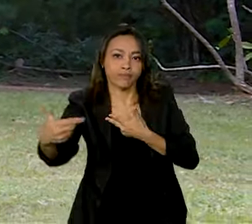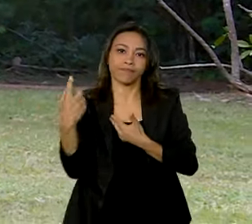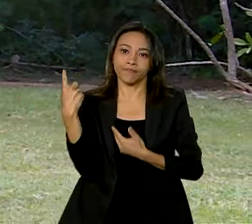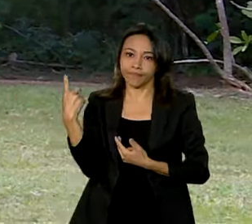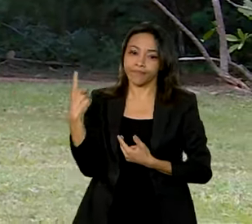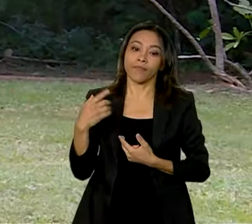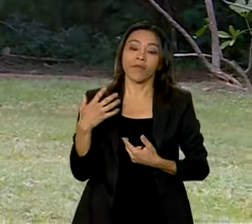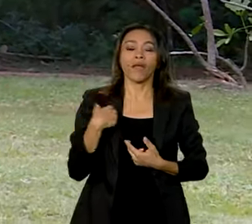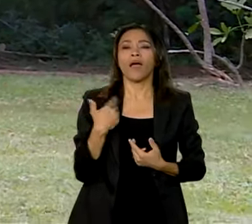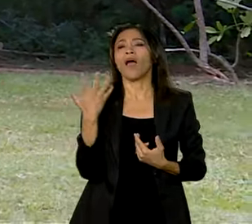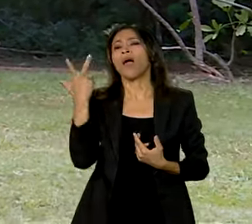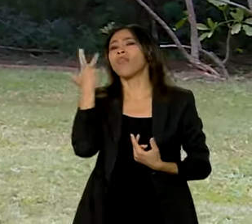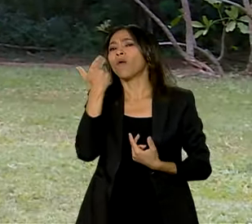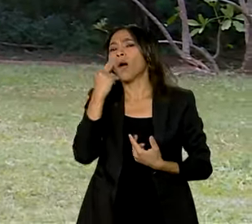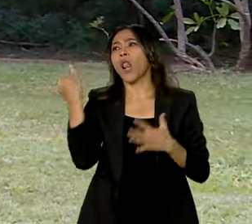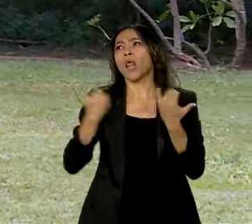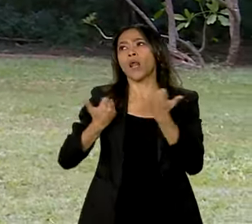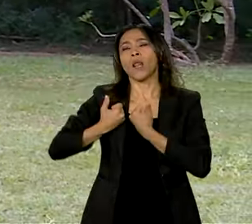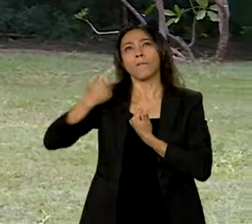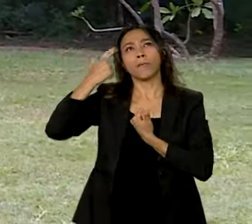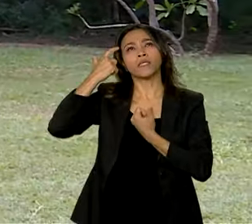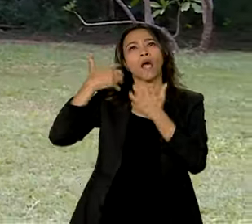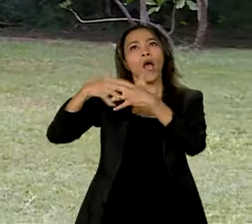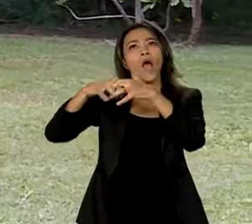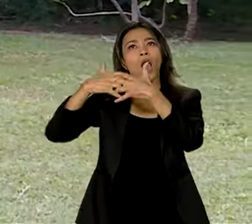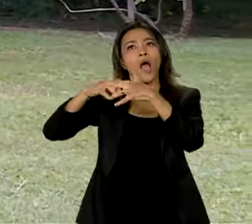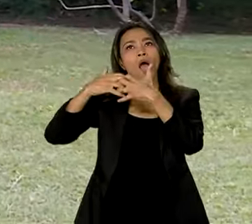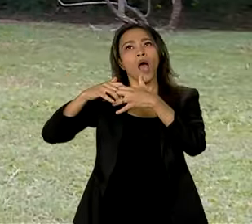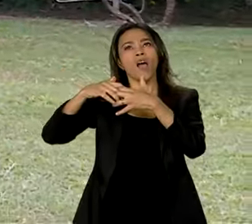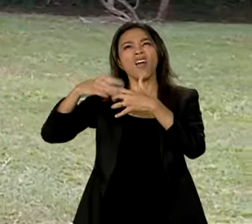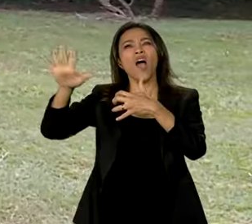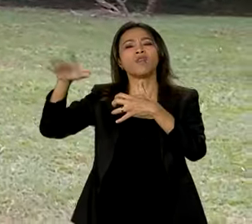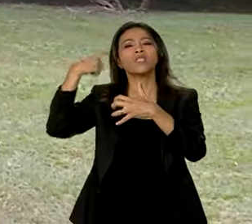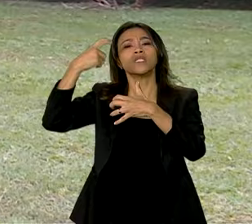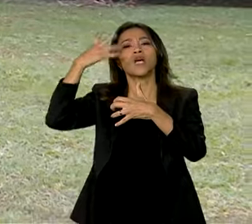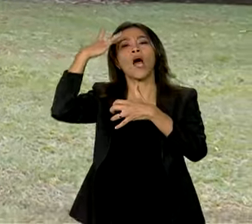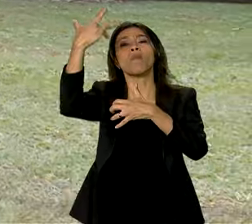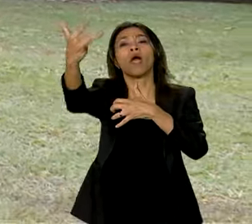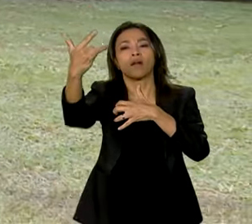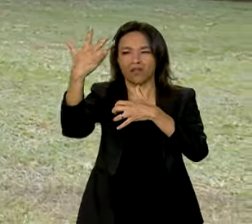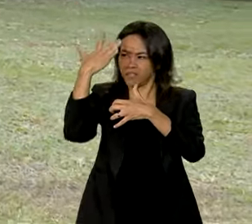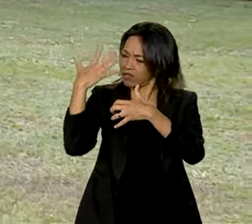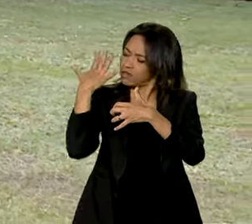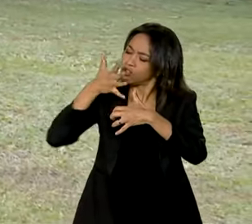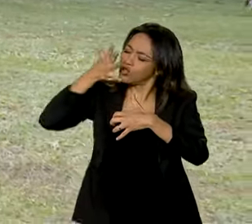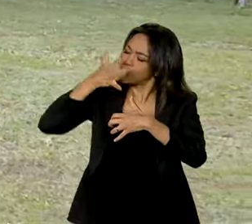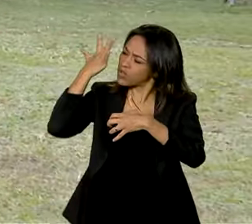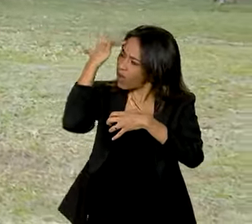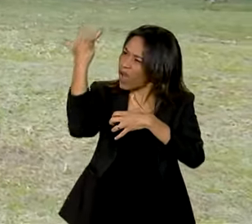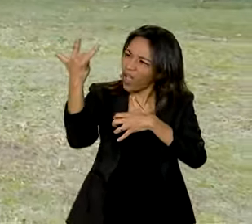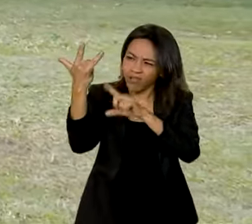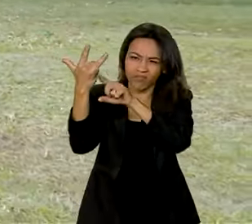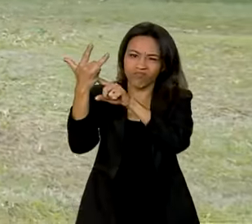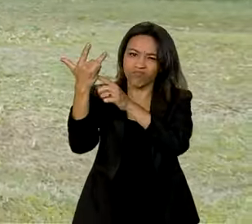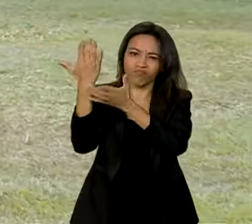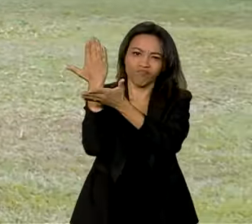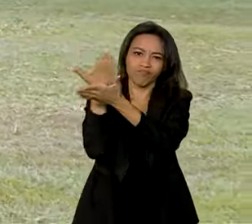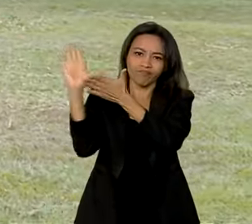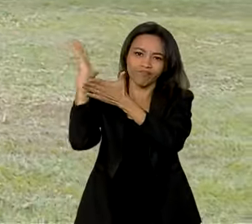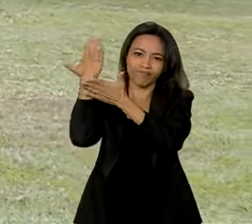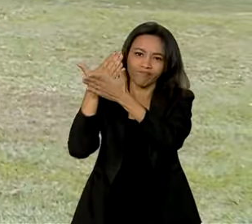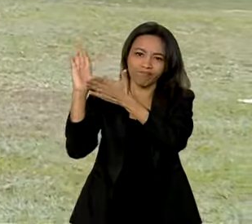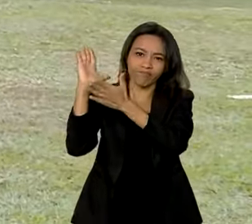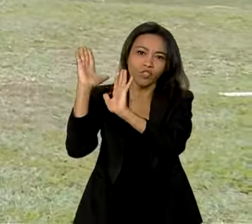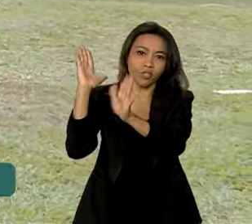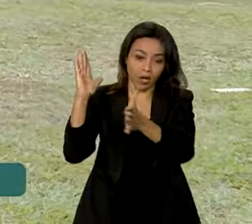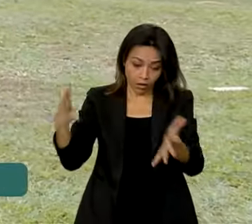muito comum ouvir que pensar a questão do clima é pensar no amanhã. Mas esse discurso já está até ultrapassado, porque a gente